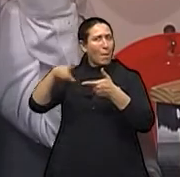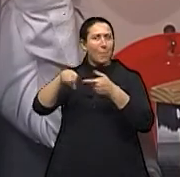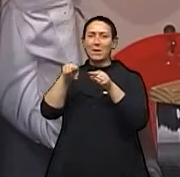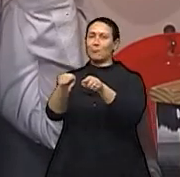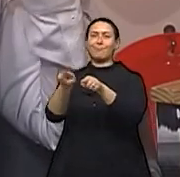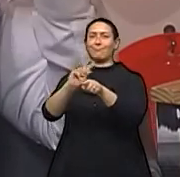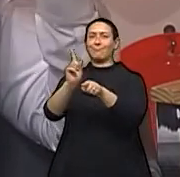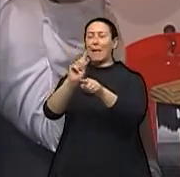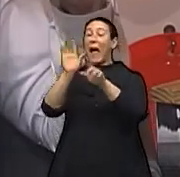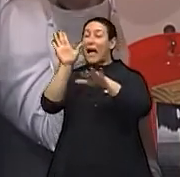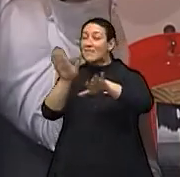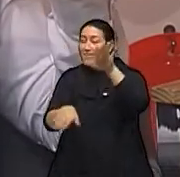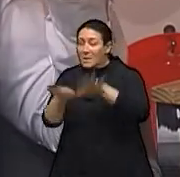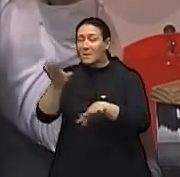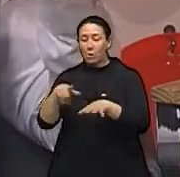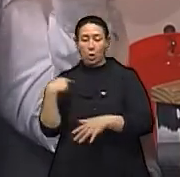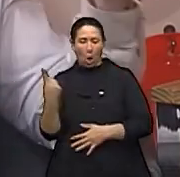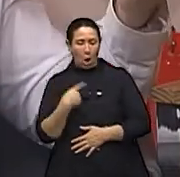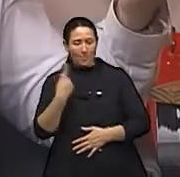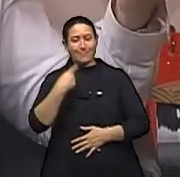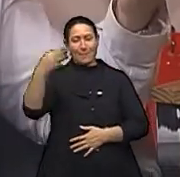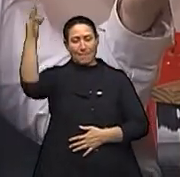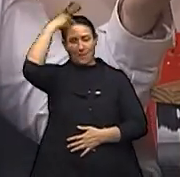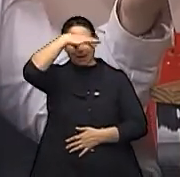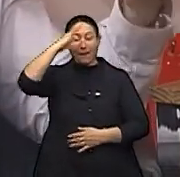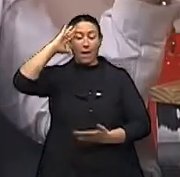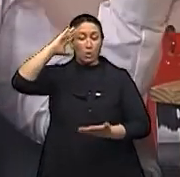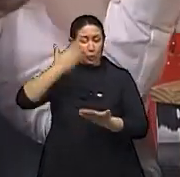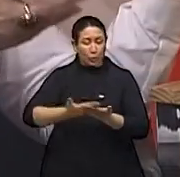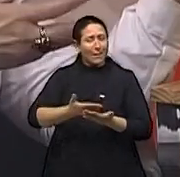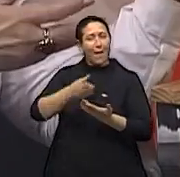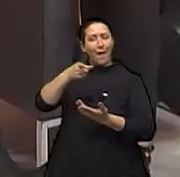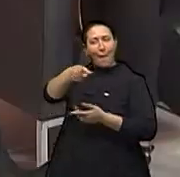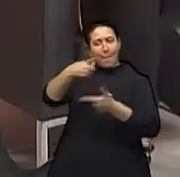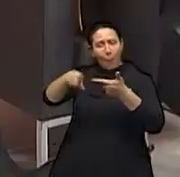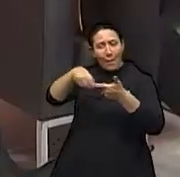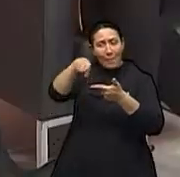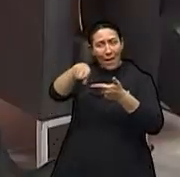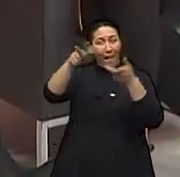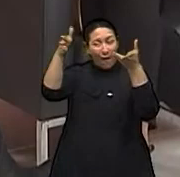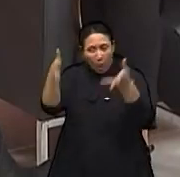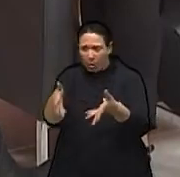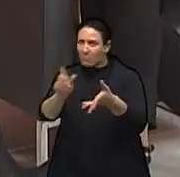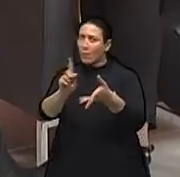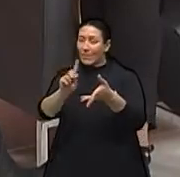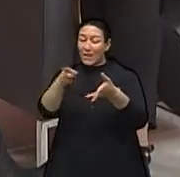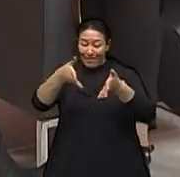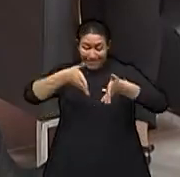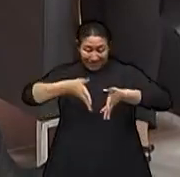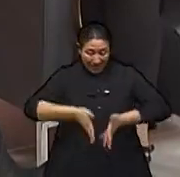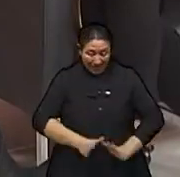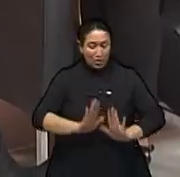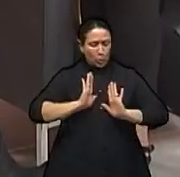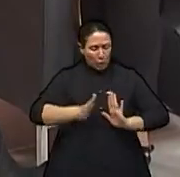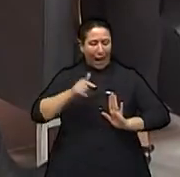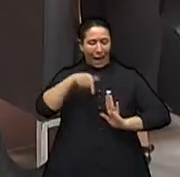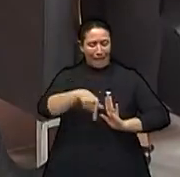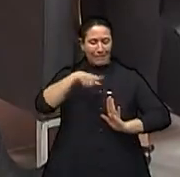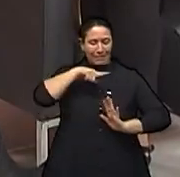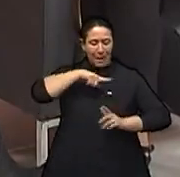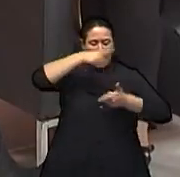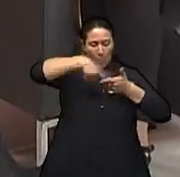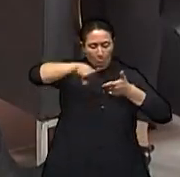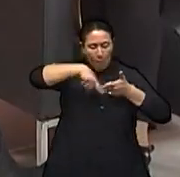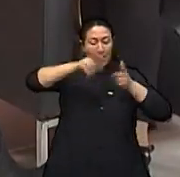Às vezes, muitas vezes, e na maior parte das vezes, quando as pessoas nascem, elas já nascem com tendências e